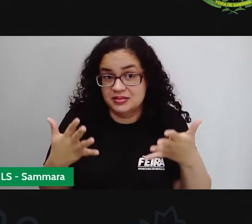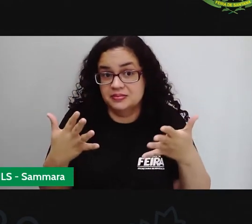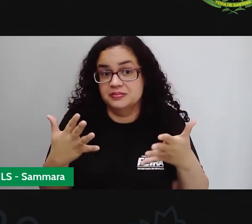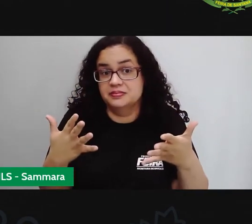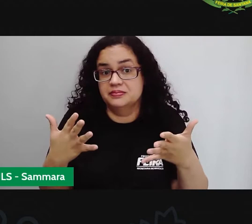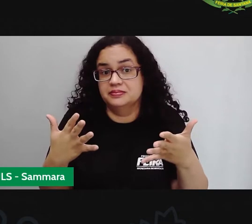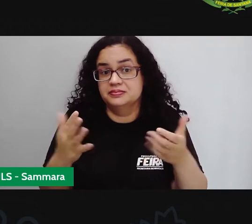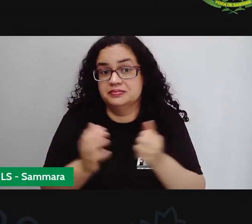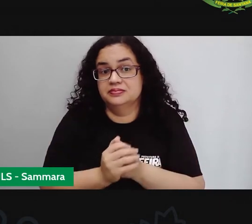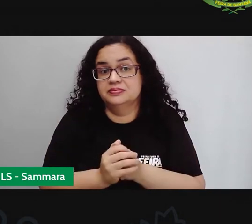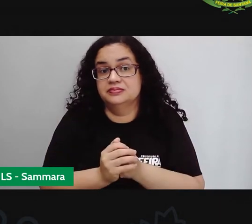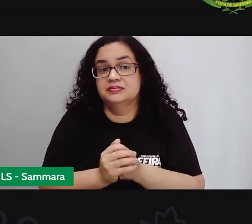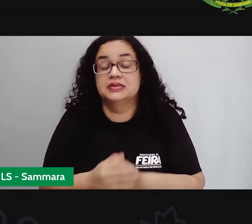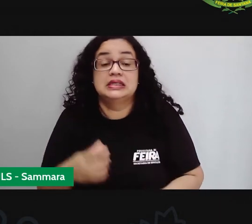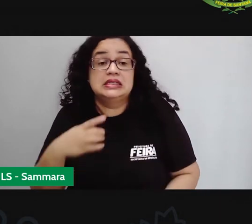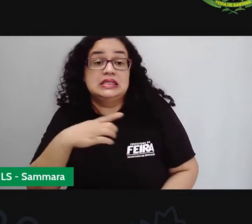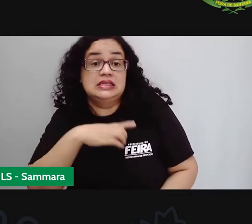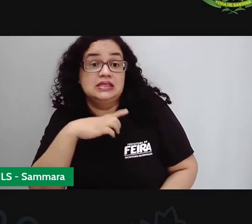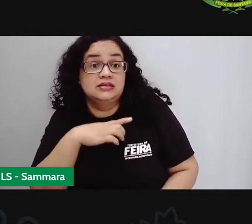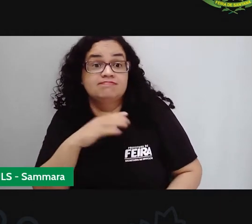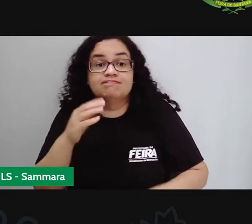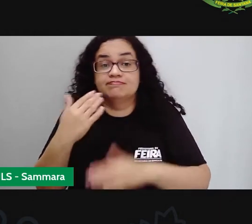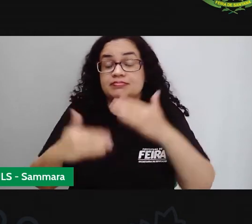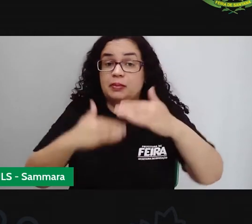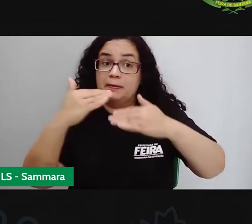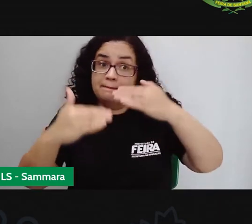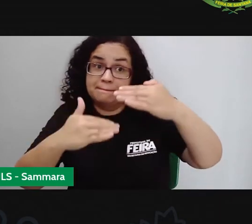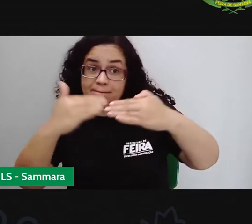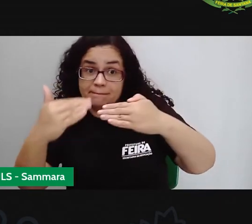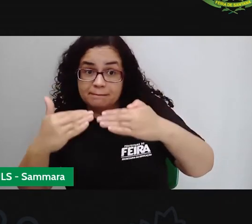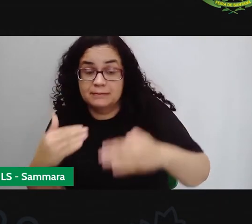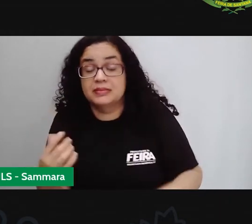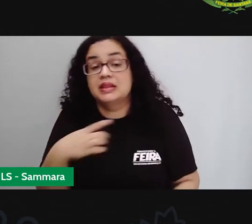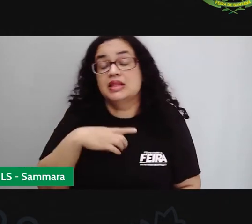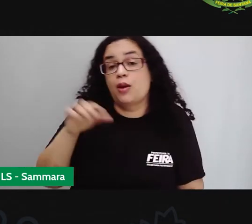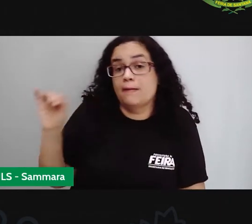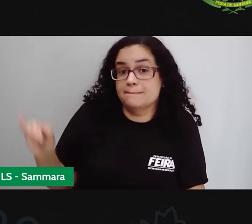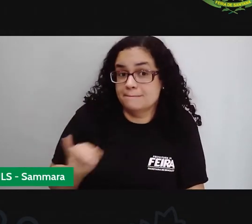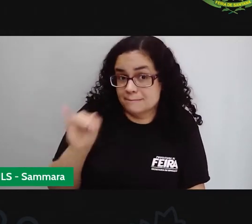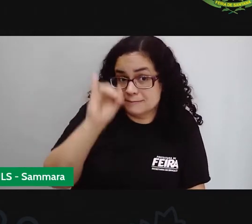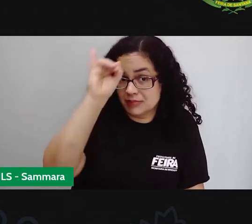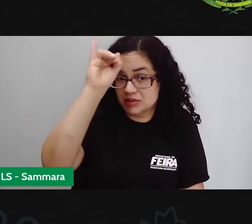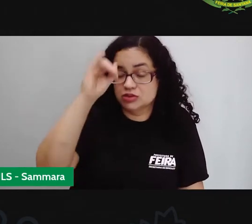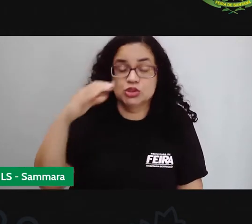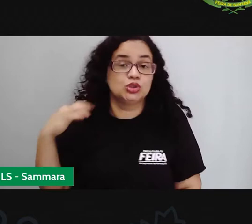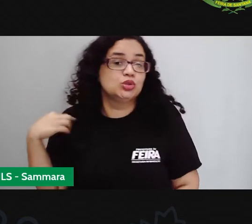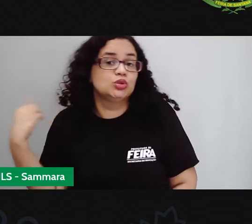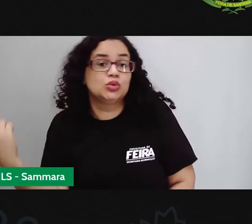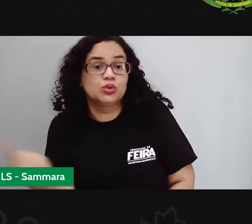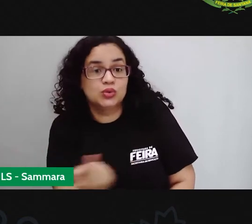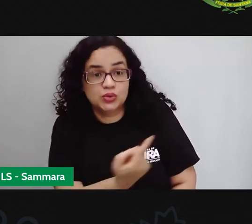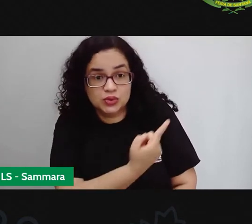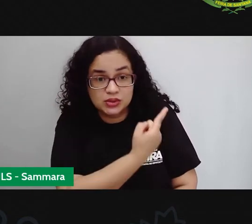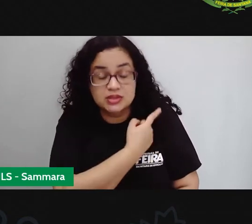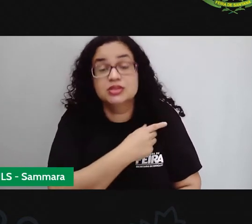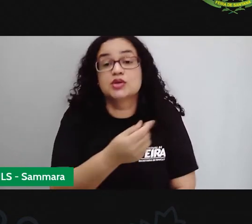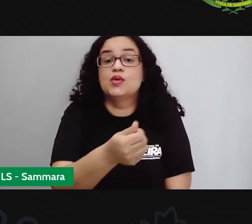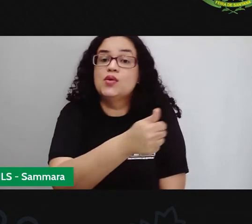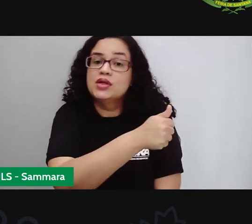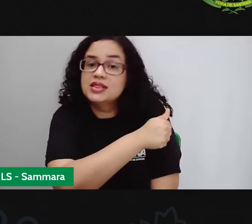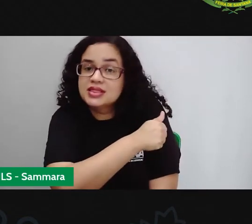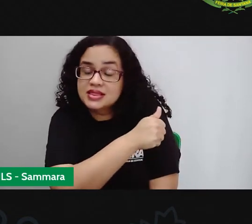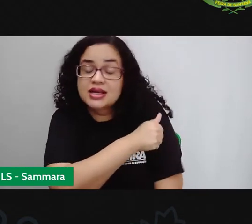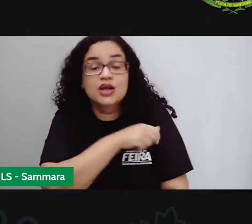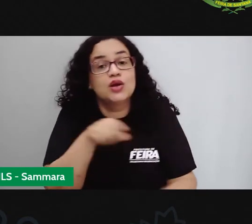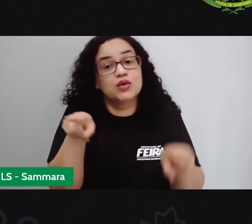construtivo, né? E é importante na construção de vocês enquanto estudantes e